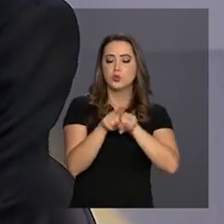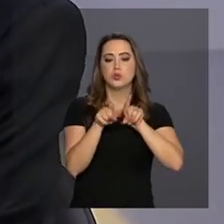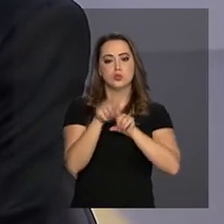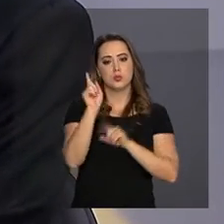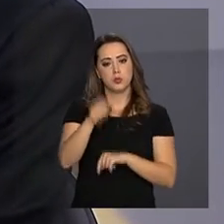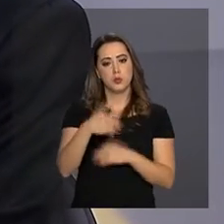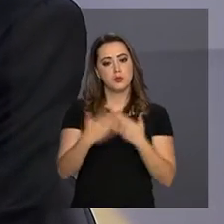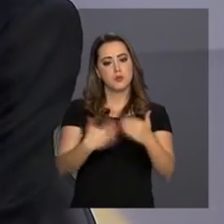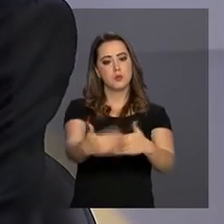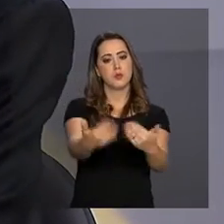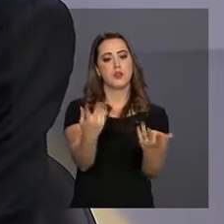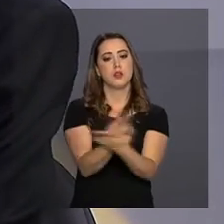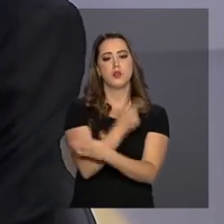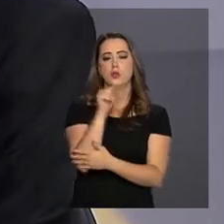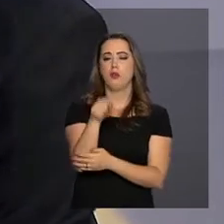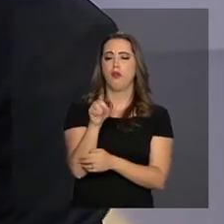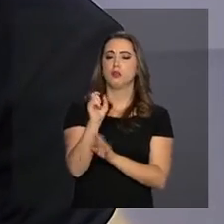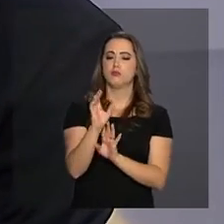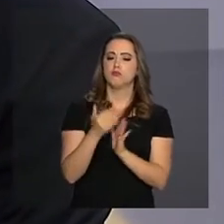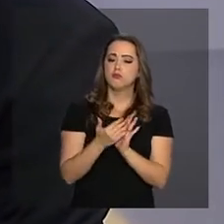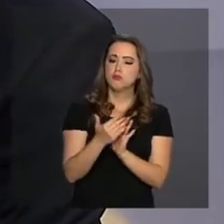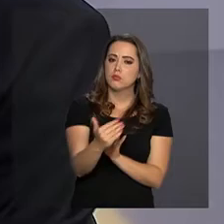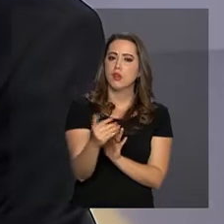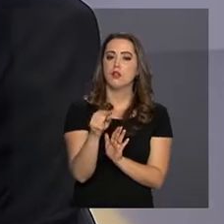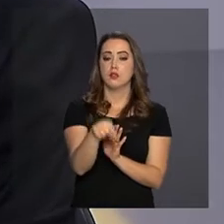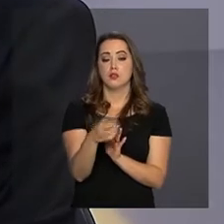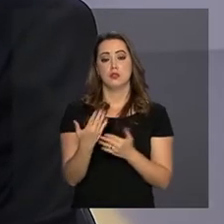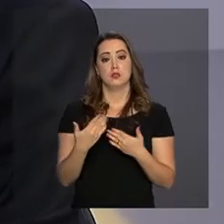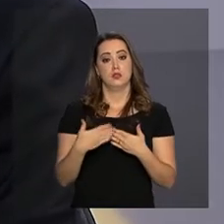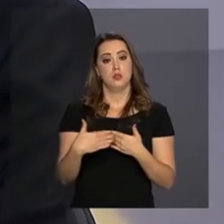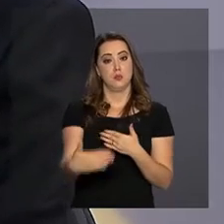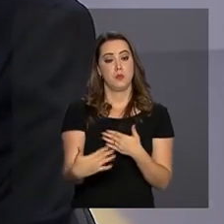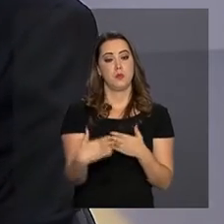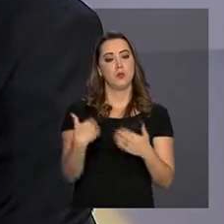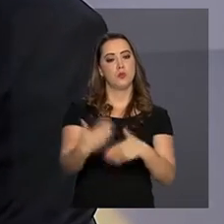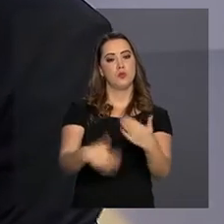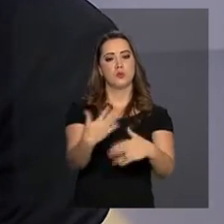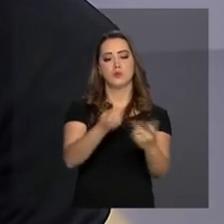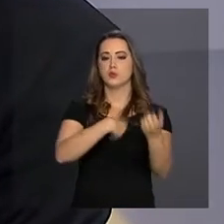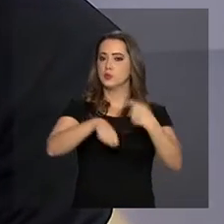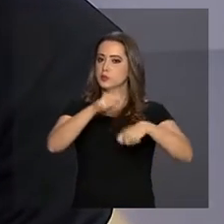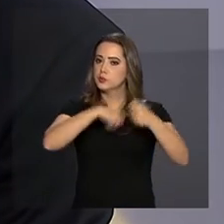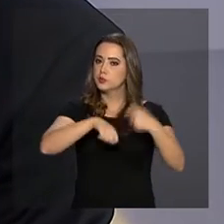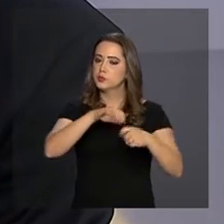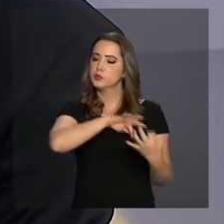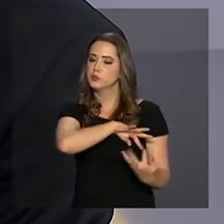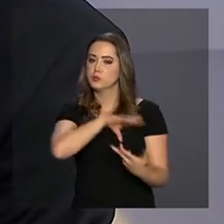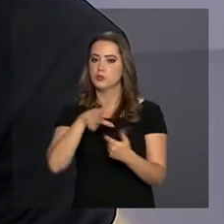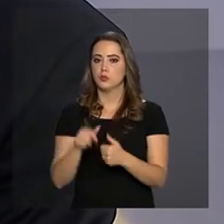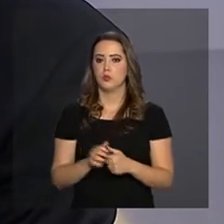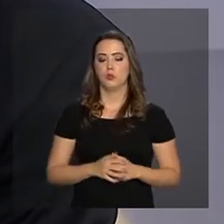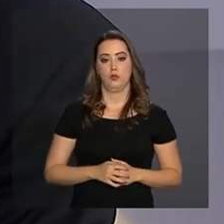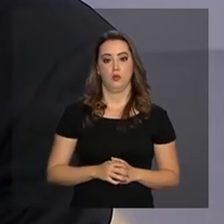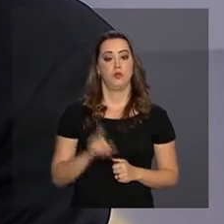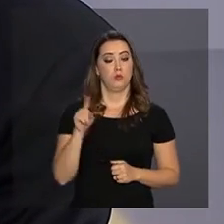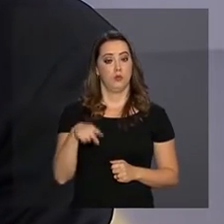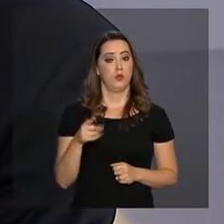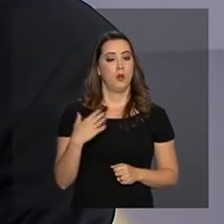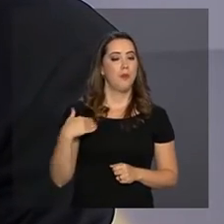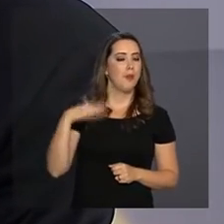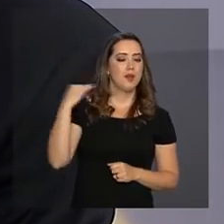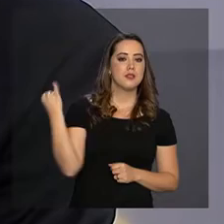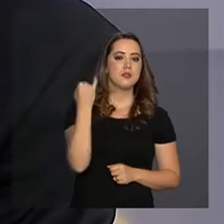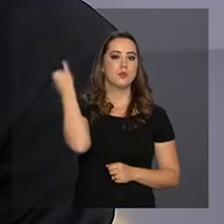naquele momento, a conjuntura, digamos, do desenvolvimento econômico do mundo. Os fatos mais